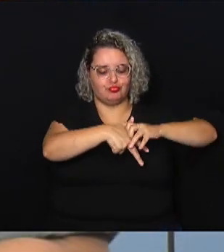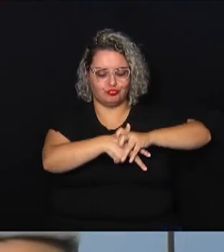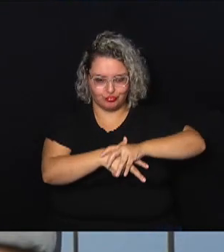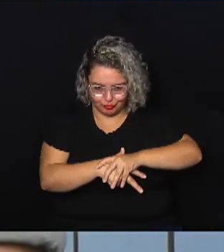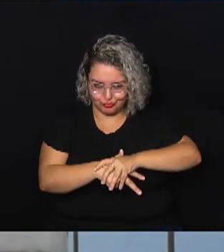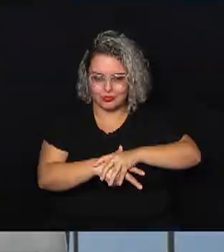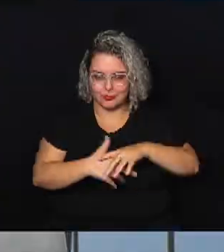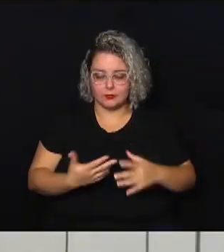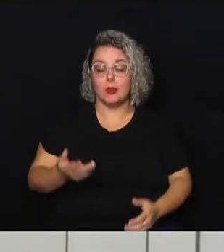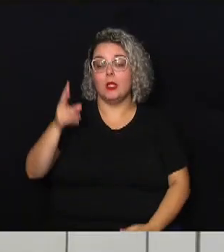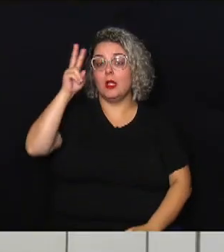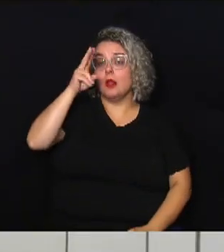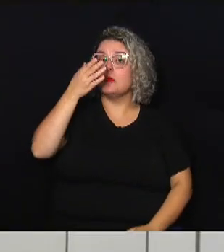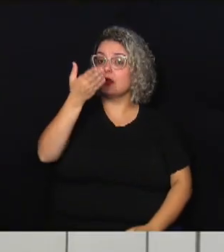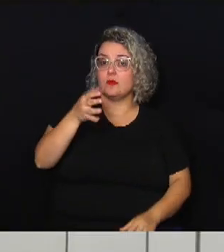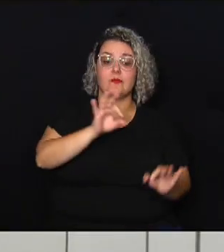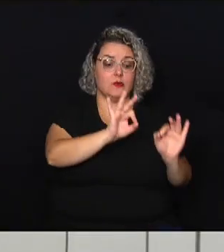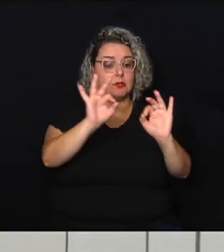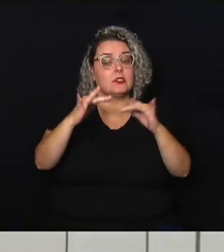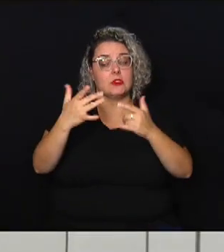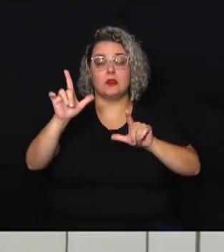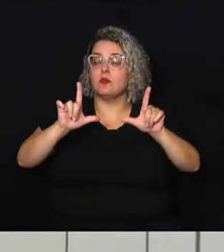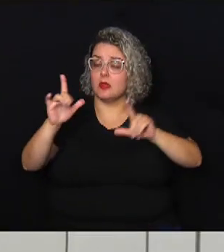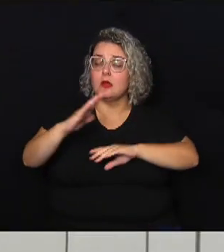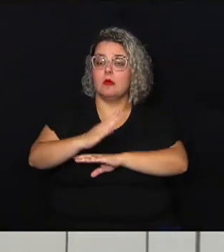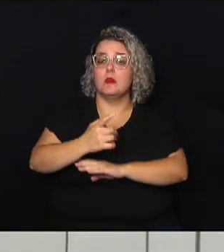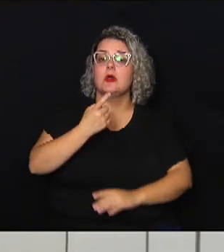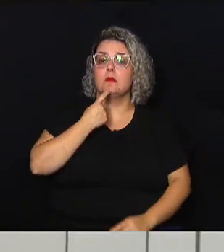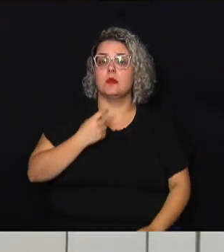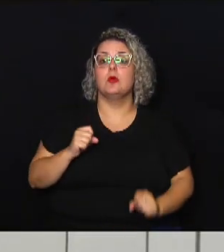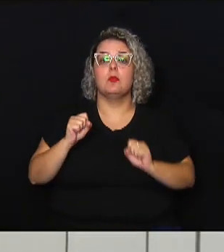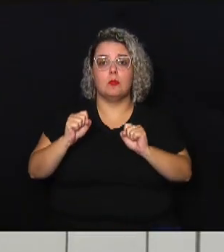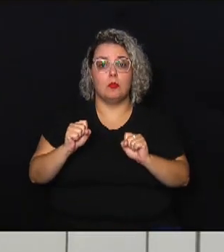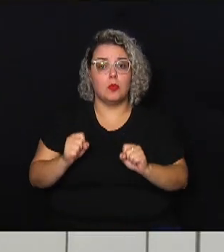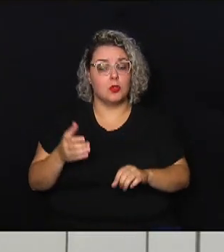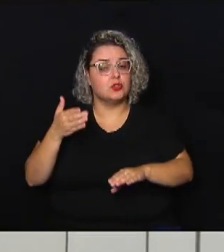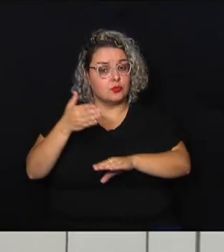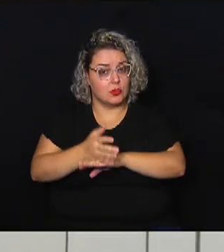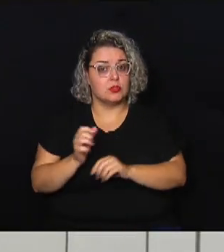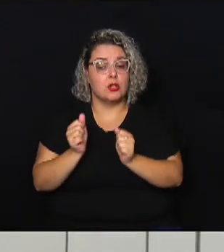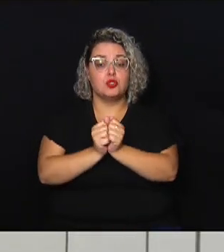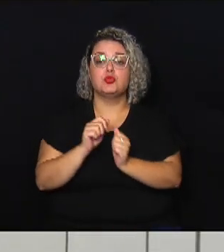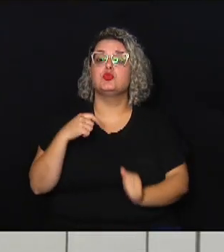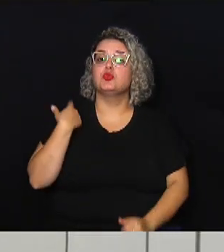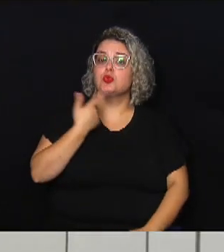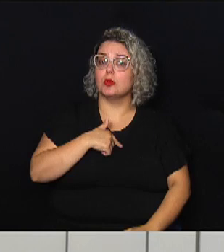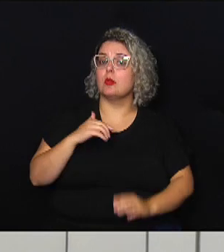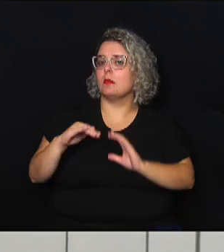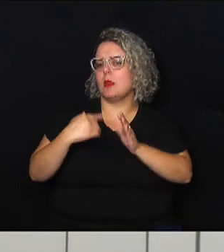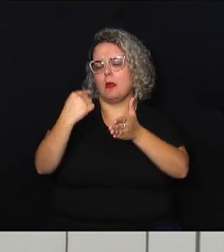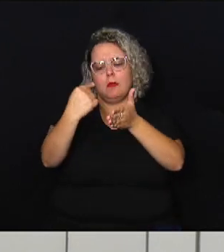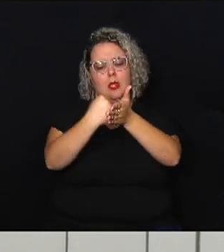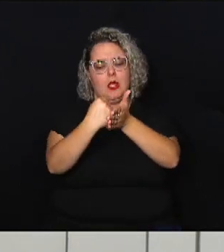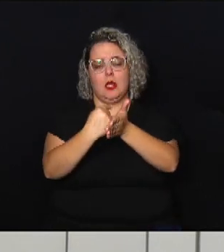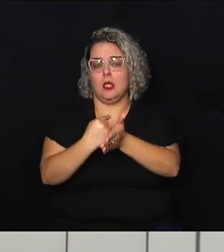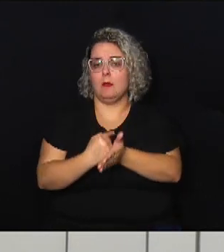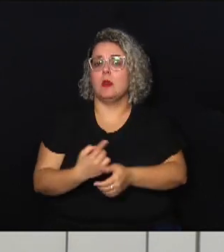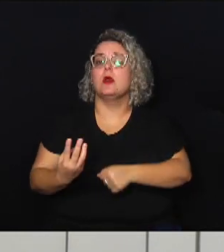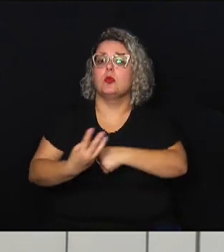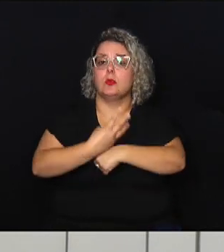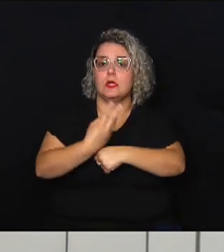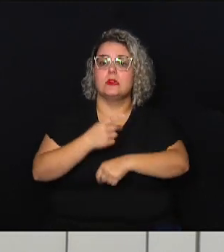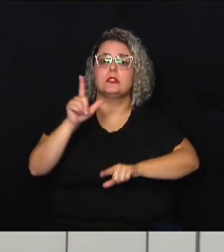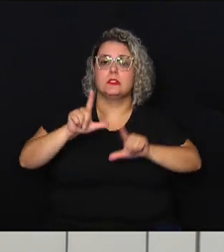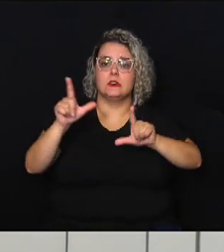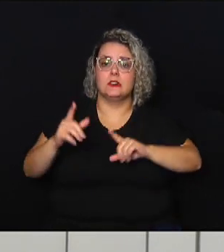Lembrando que você, telespectador da TV Câmara Campinas, pode participar conosco, enviando seus questionamentos aqui pelo WhatsApp da TV